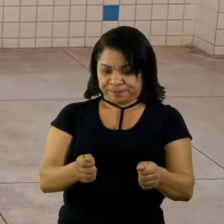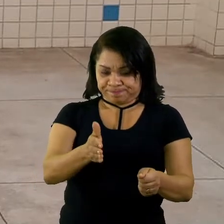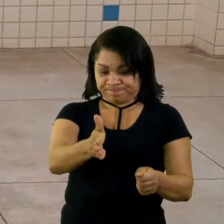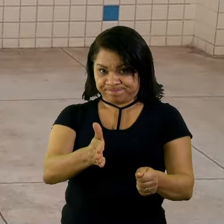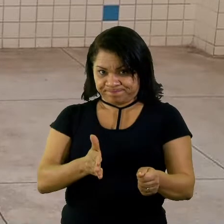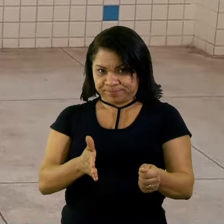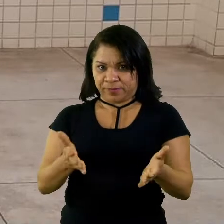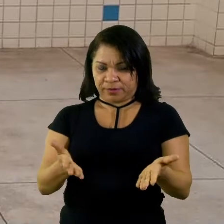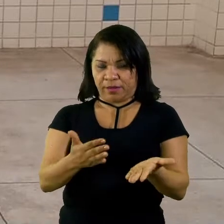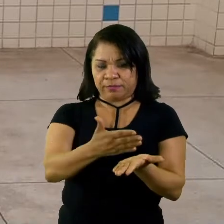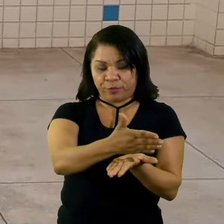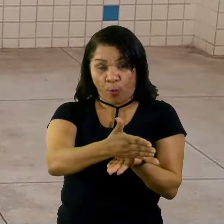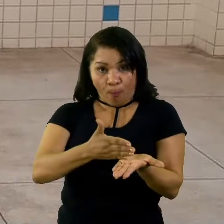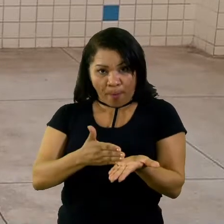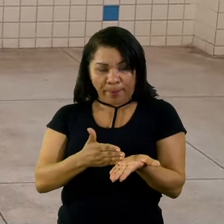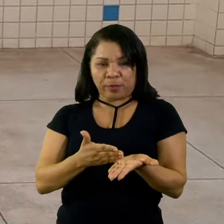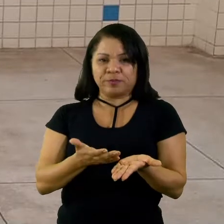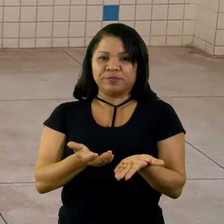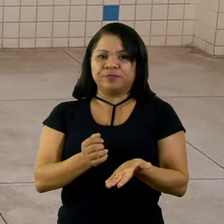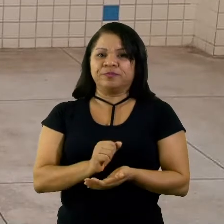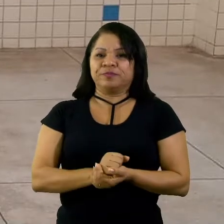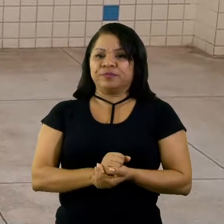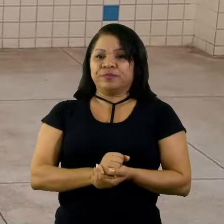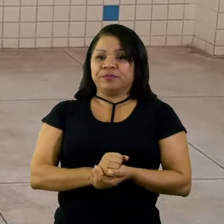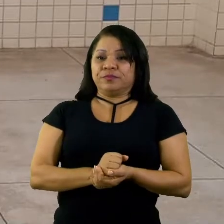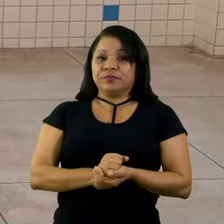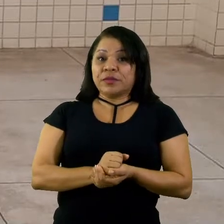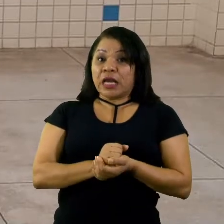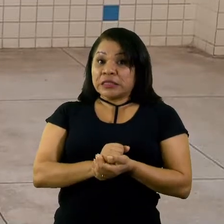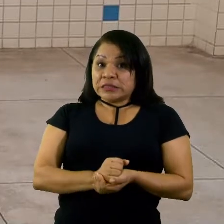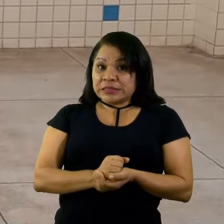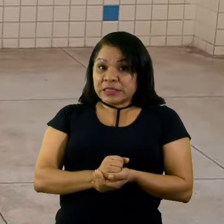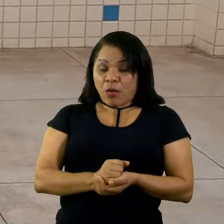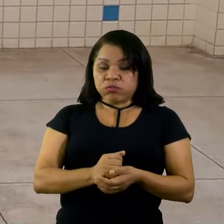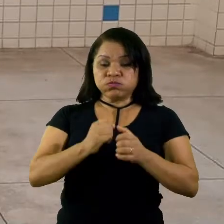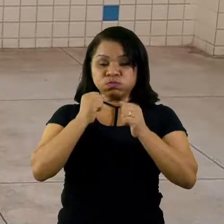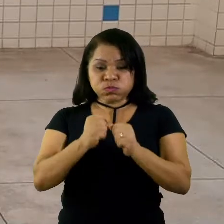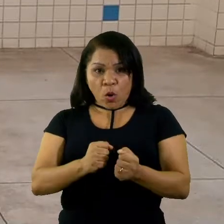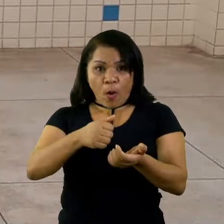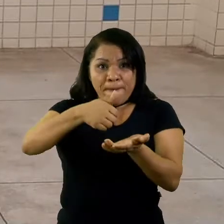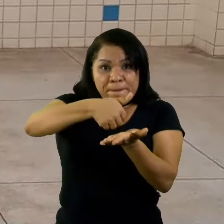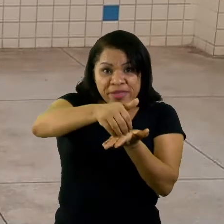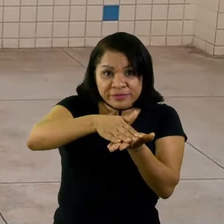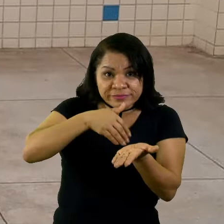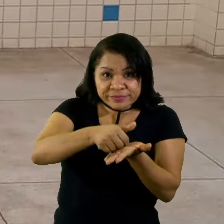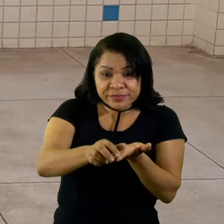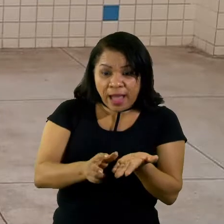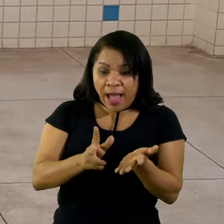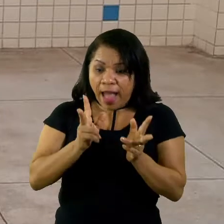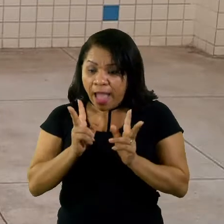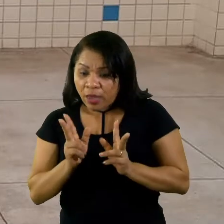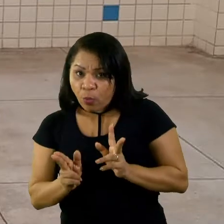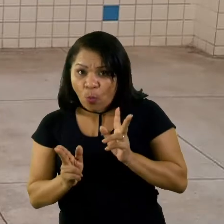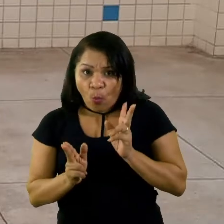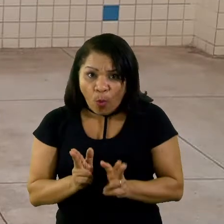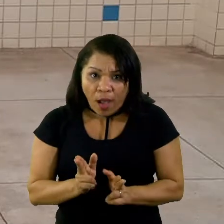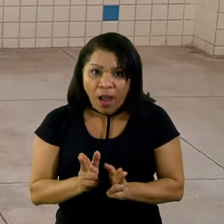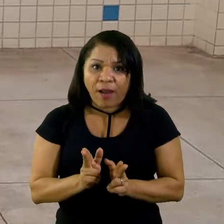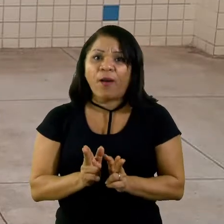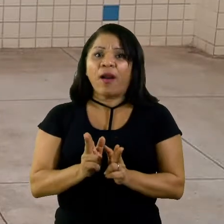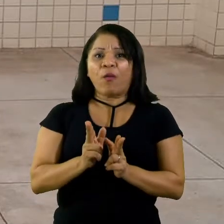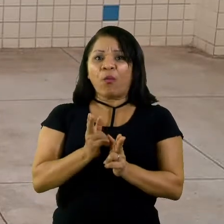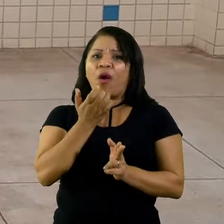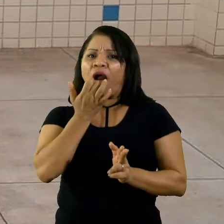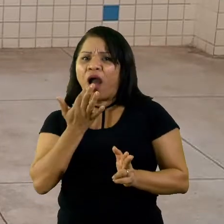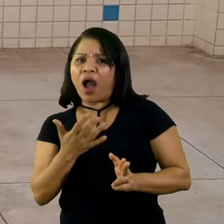Isso. Pede para ela pintar os dois da mesma cor. Se ela pintar esse de vermelho, ela vai pintar o